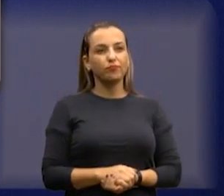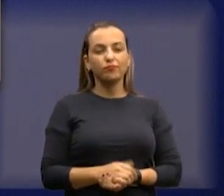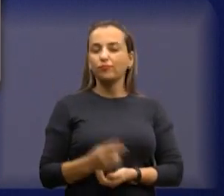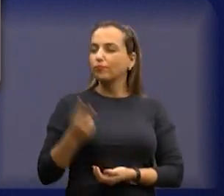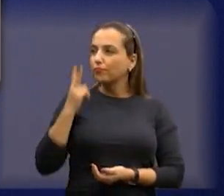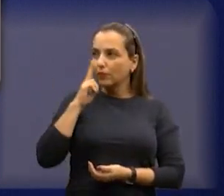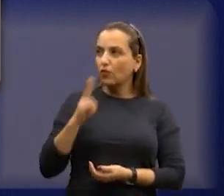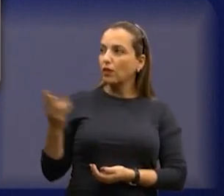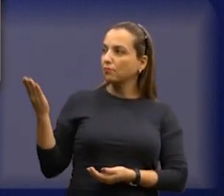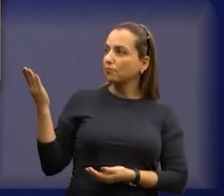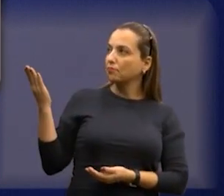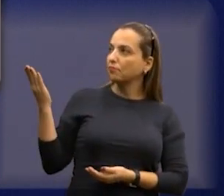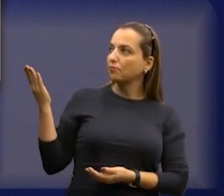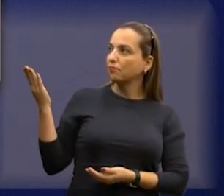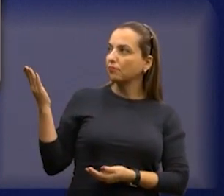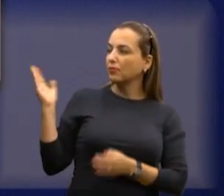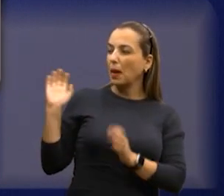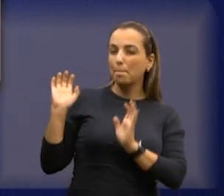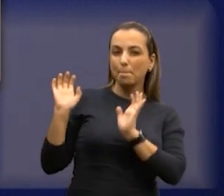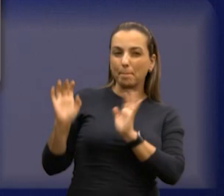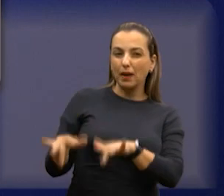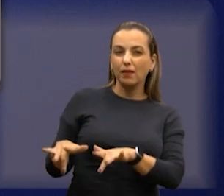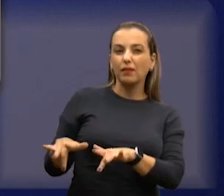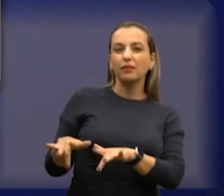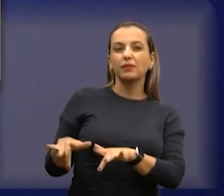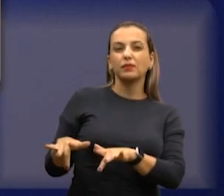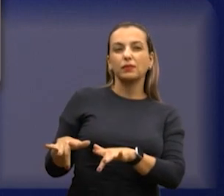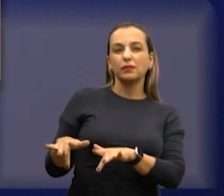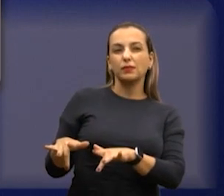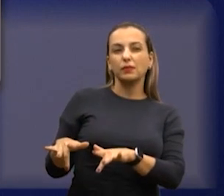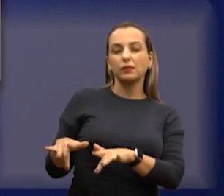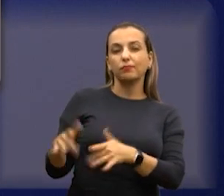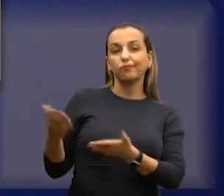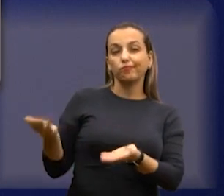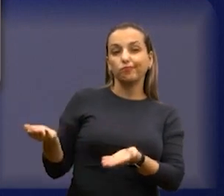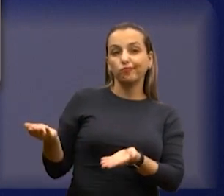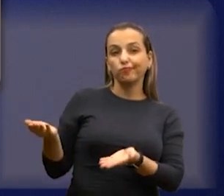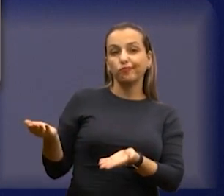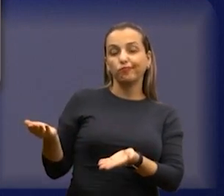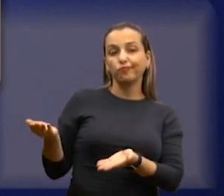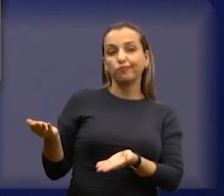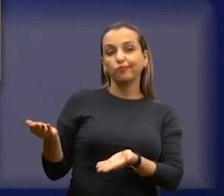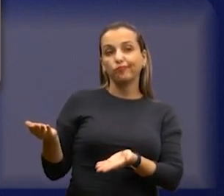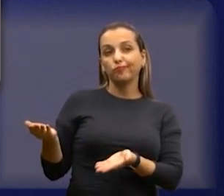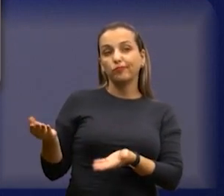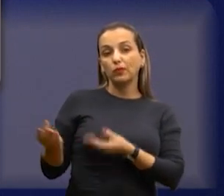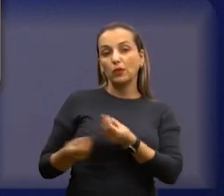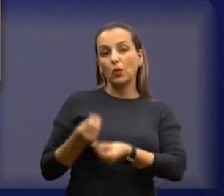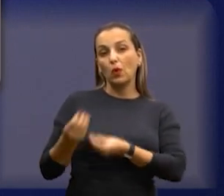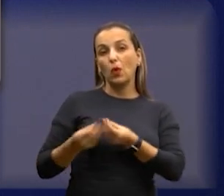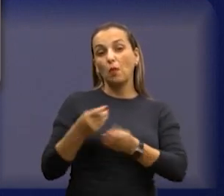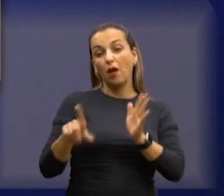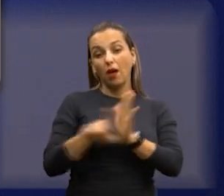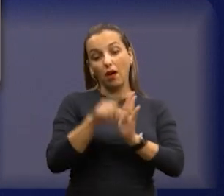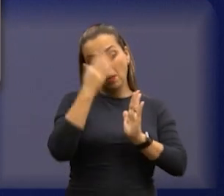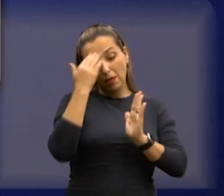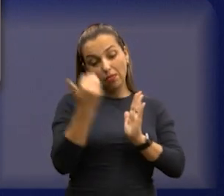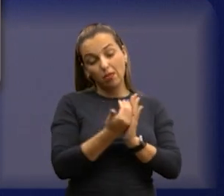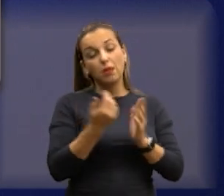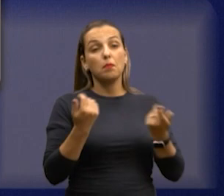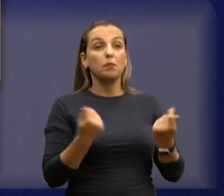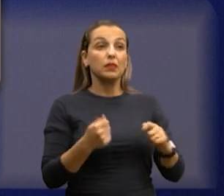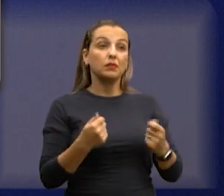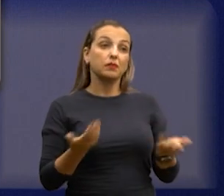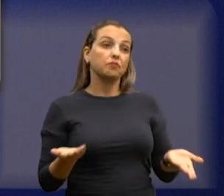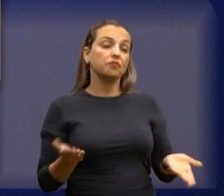olhadinha aí, totalmente abandonada, então quer dizer, esse pessoal aí, eles podem até dar uma